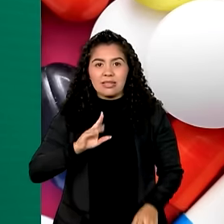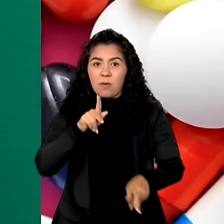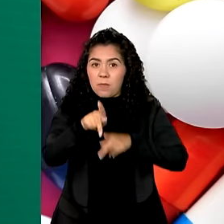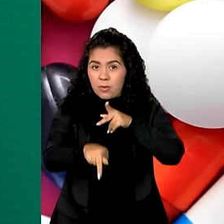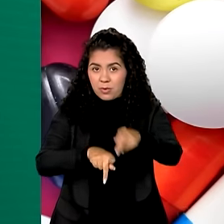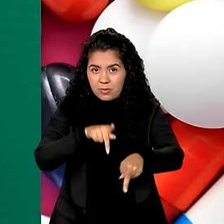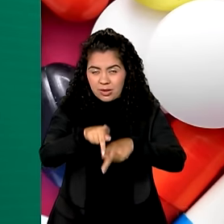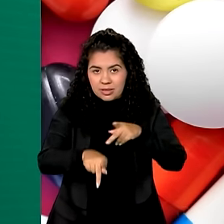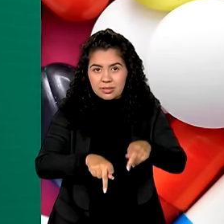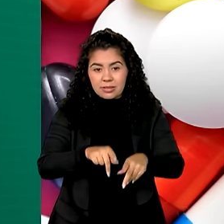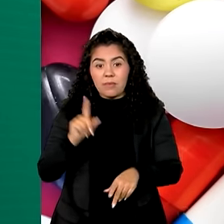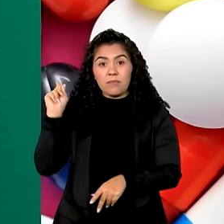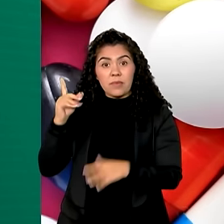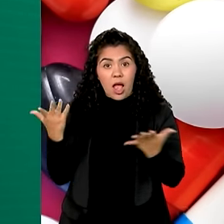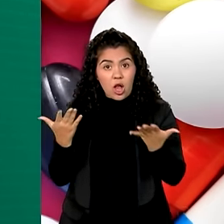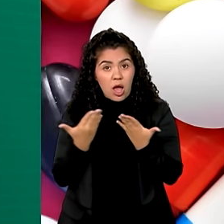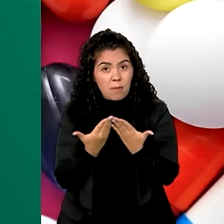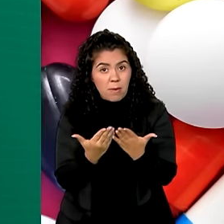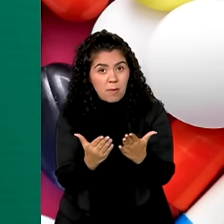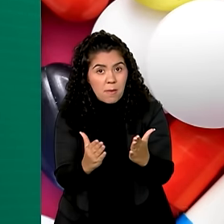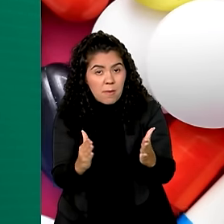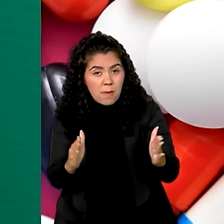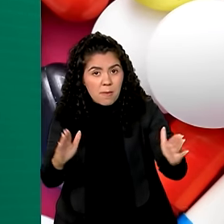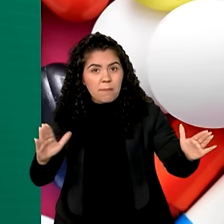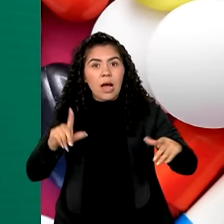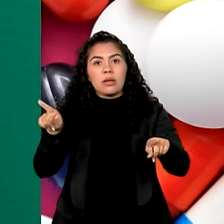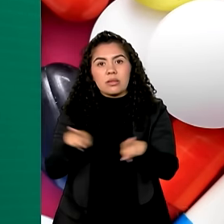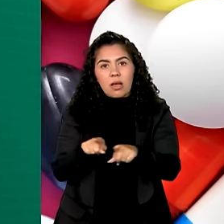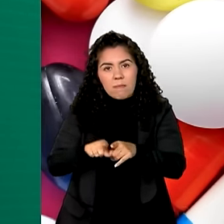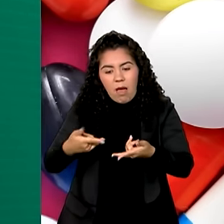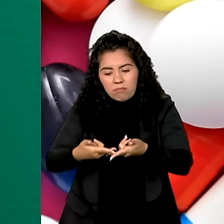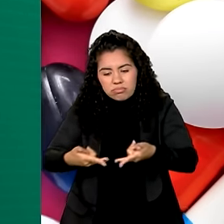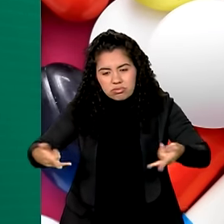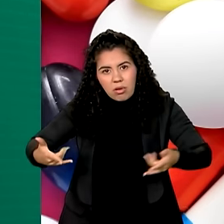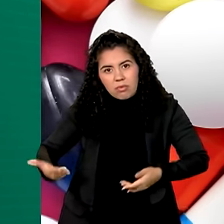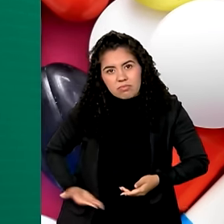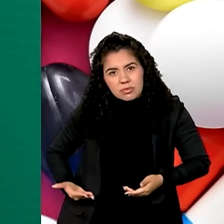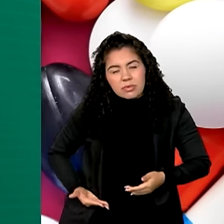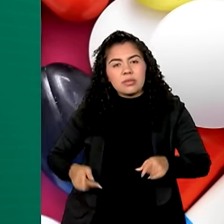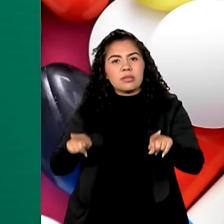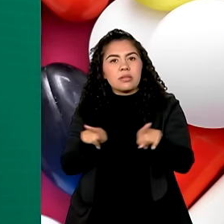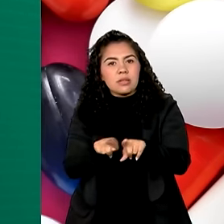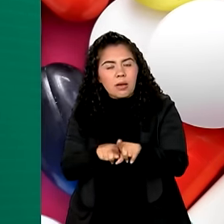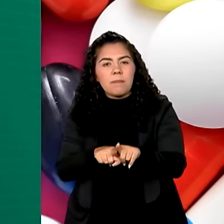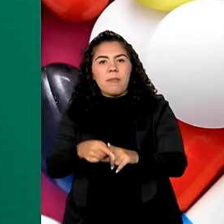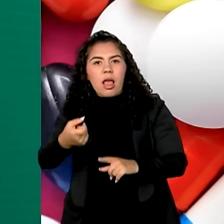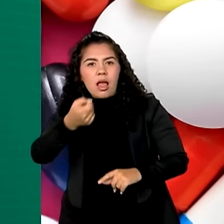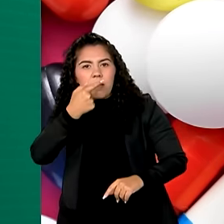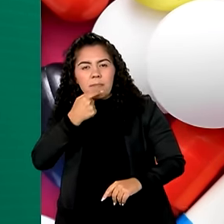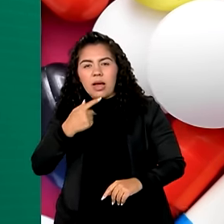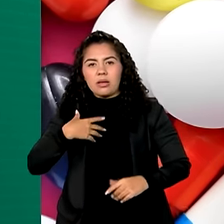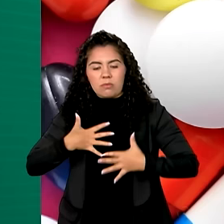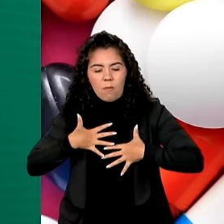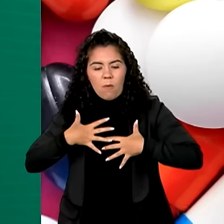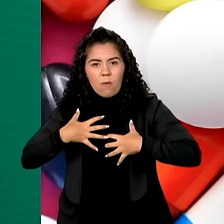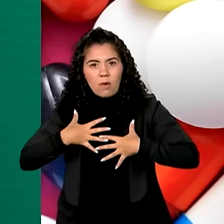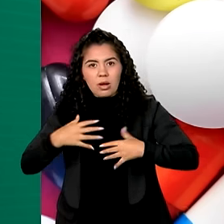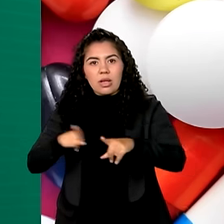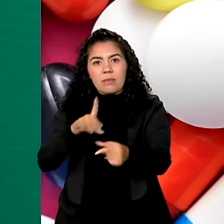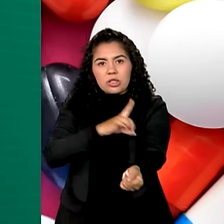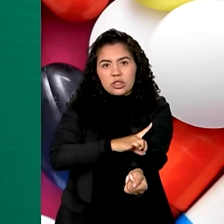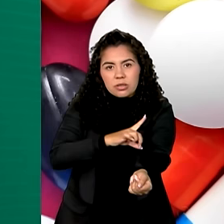população. Com a ampliação, além de absorventes higiênicos e dos remédios para asma, diabetes, hipertensão,